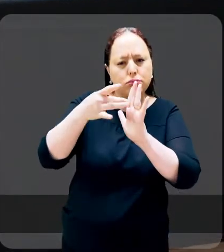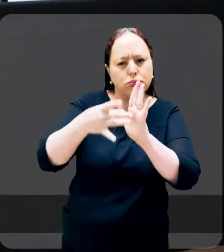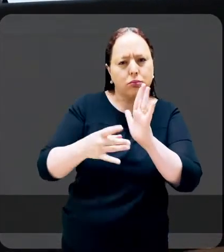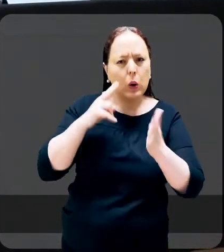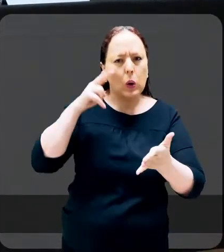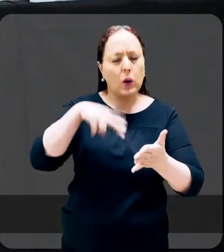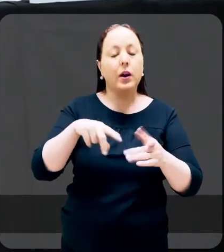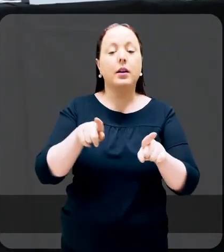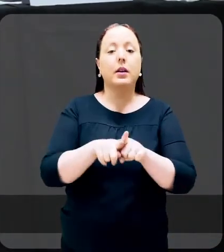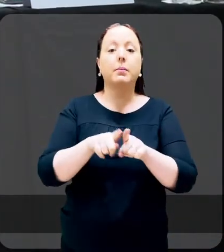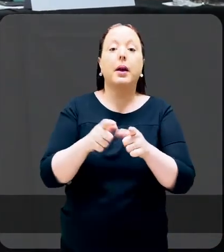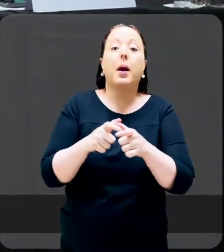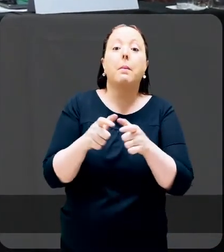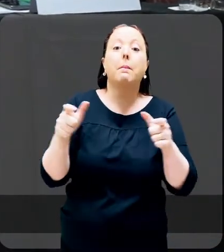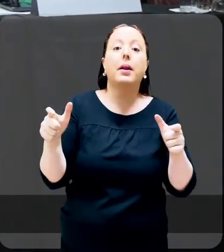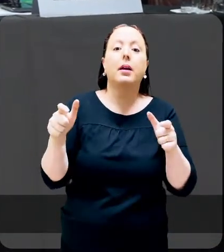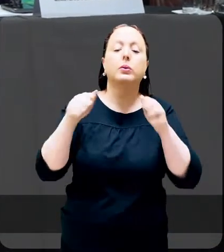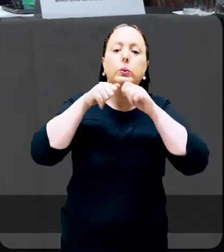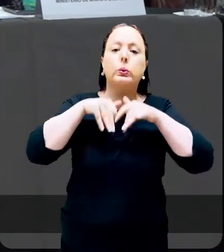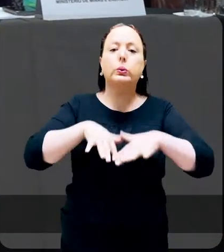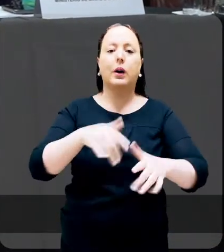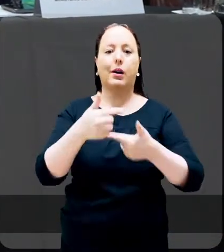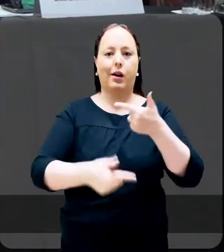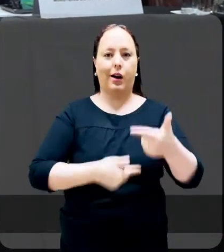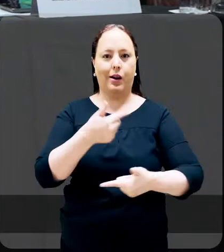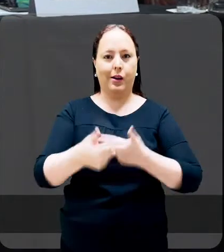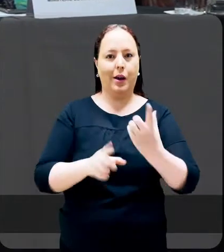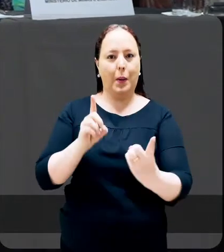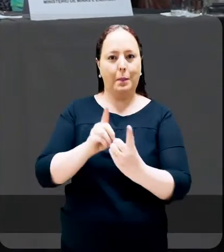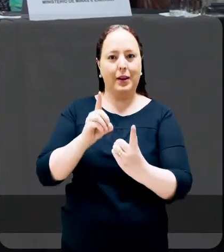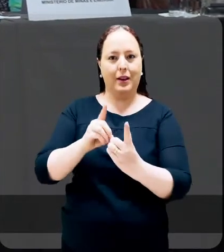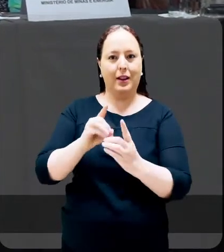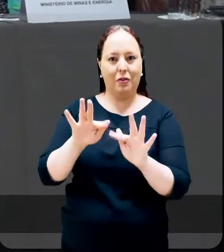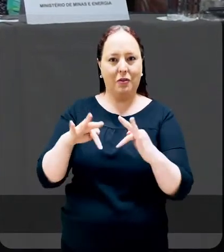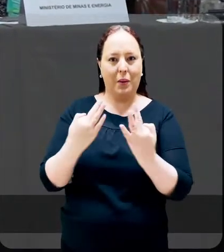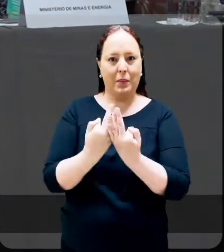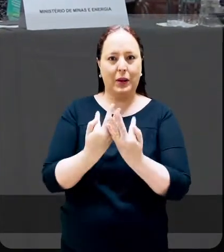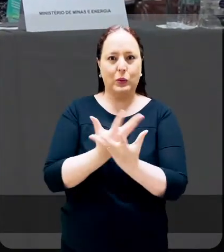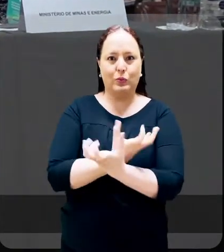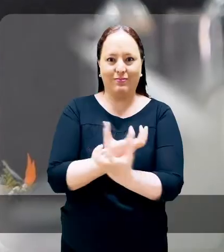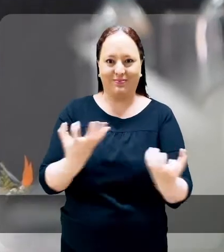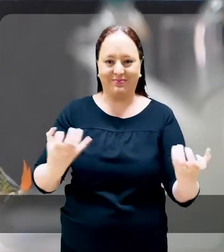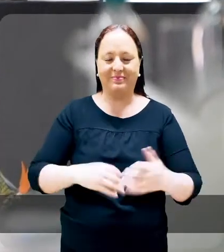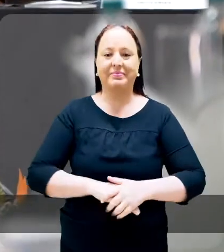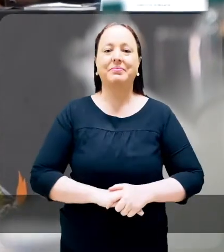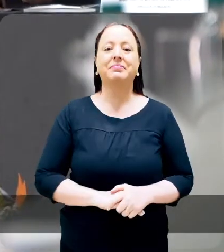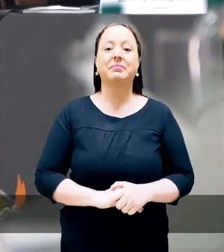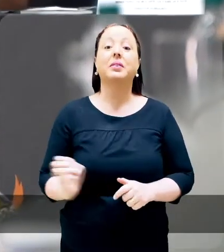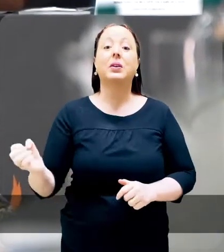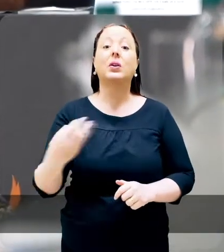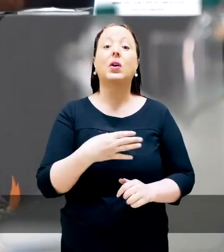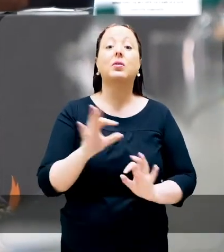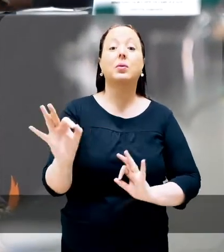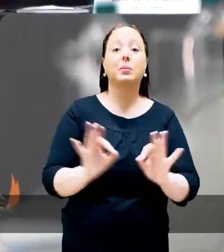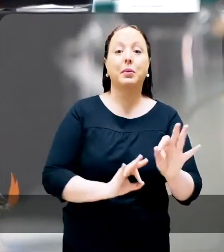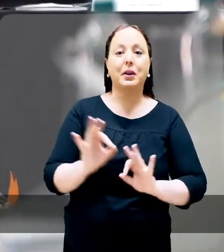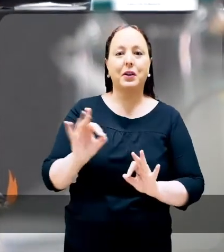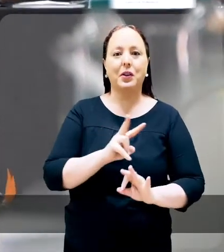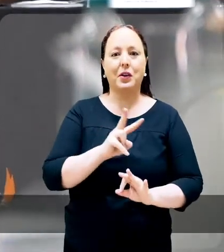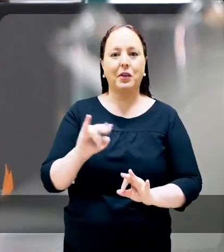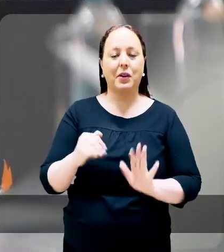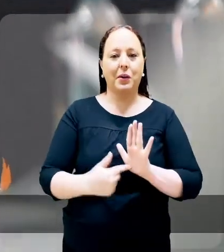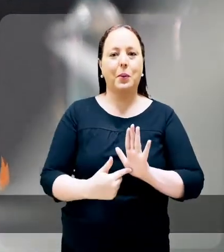traçadas e assim ampliar o alcance das ações para atender mais famílias. A previsão é de que os novos